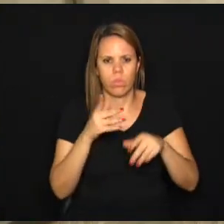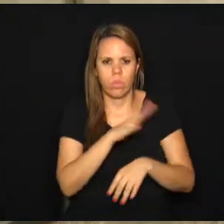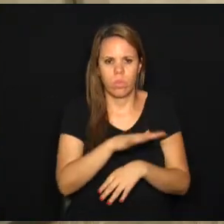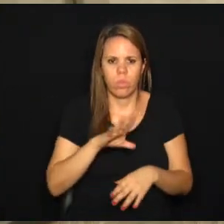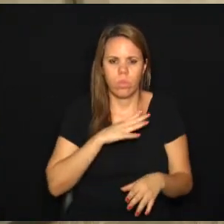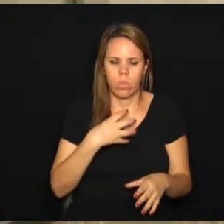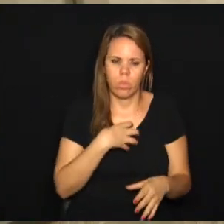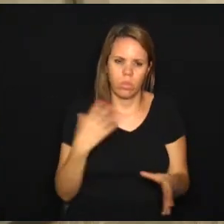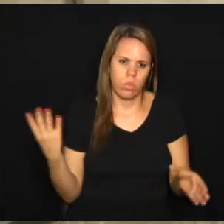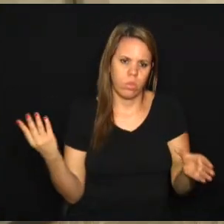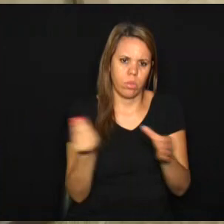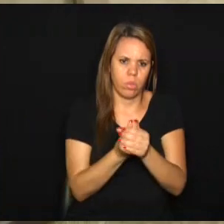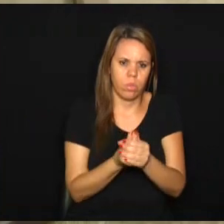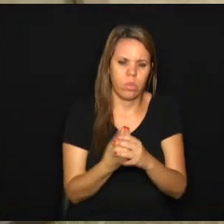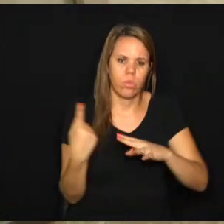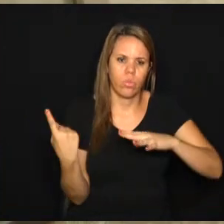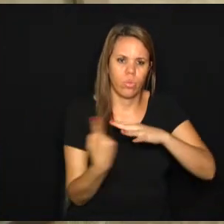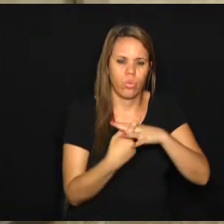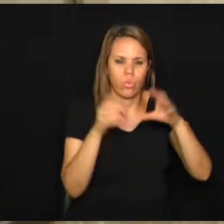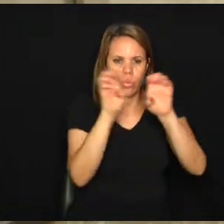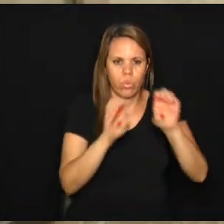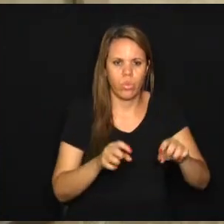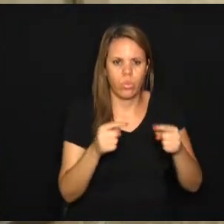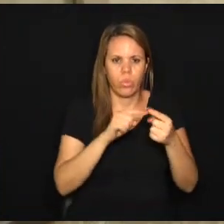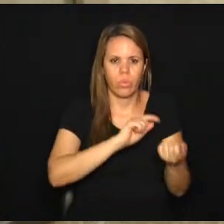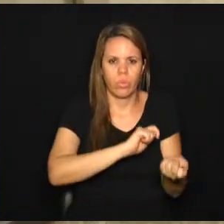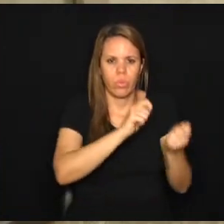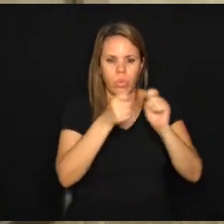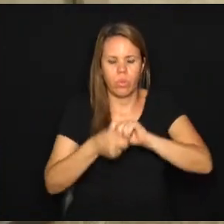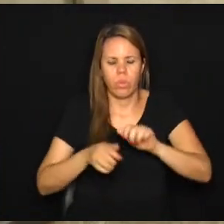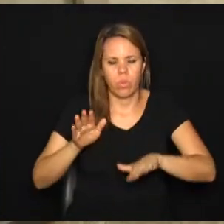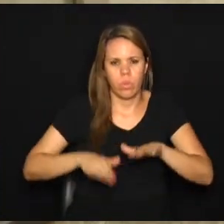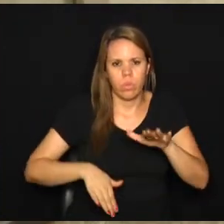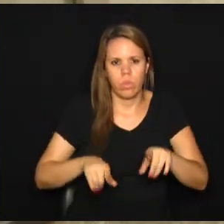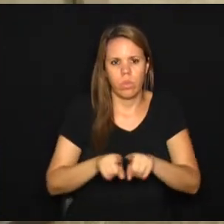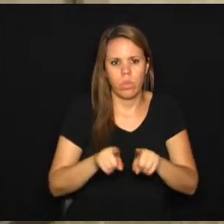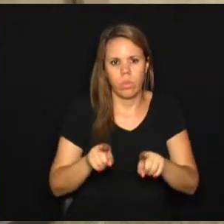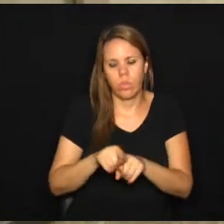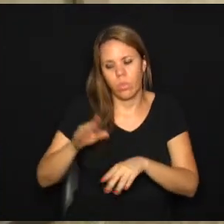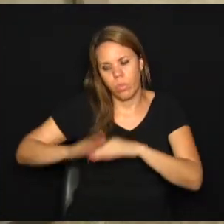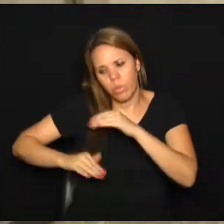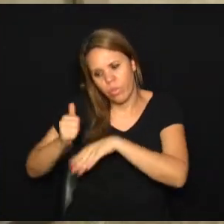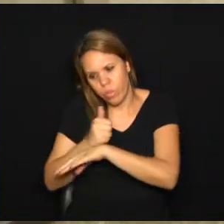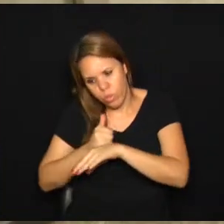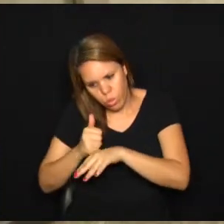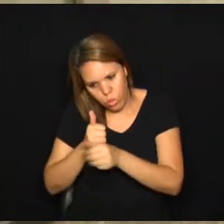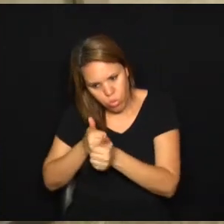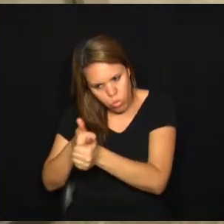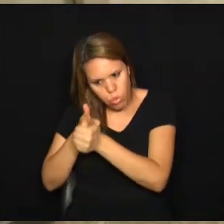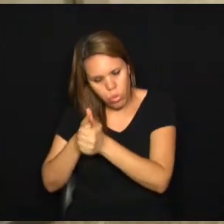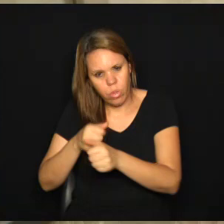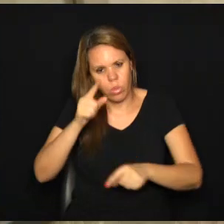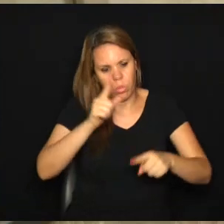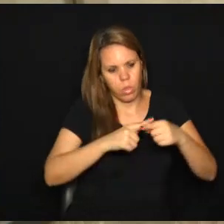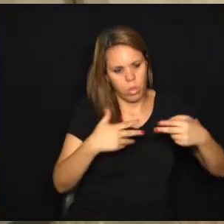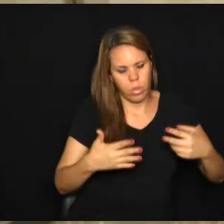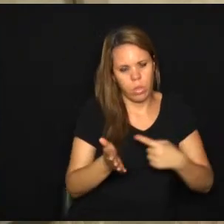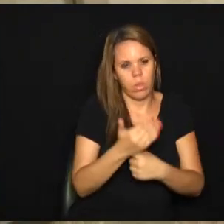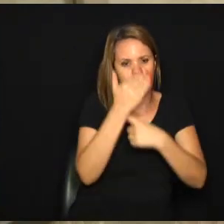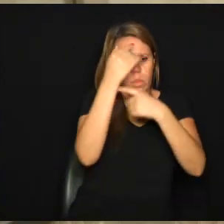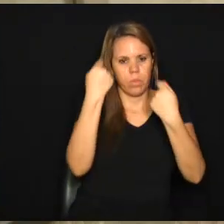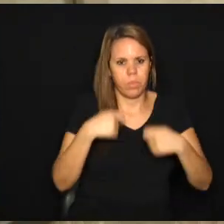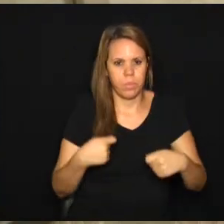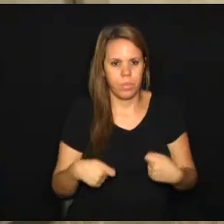incluídas com infraestrutura adequada, muitas vezes com cuidadores, outras vezes com alguns aparelhos de tecnologia que são